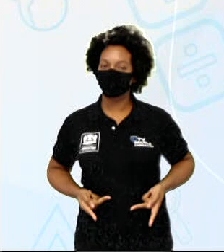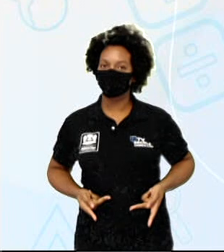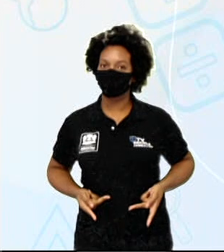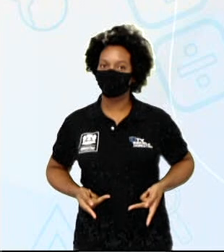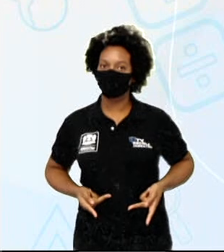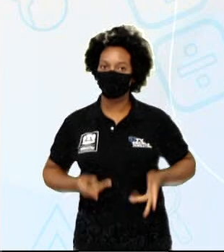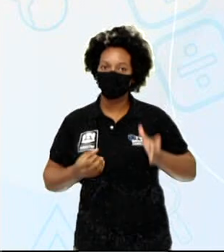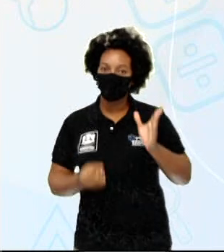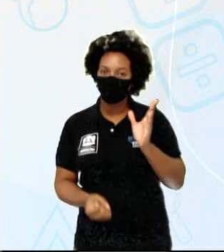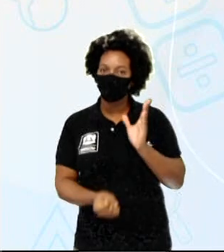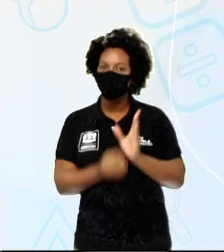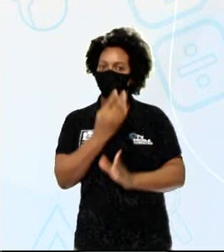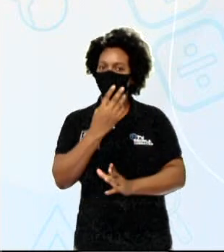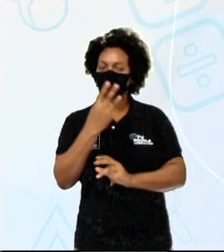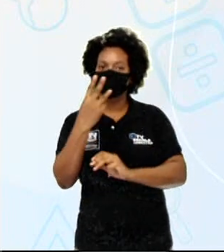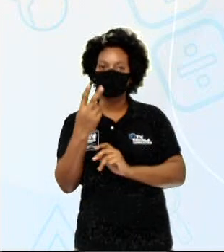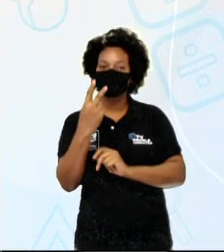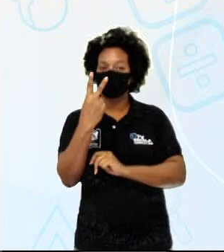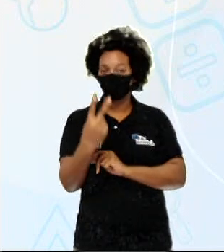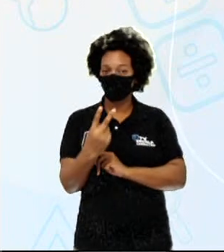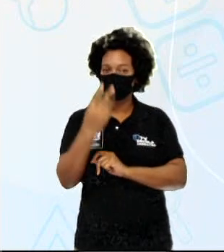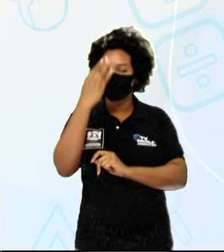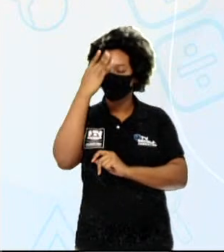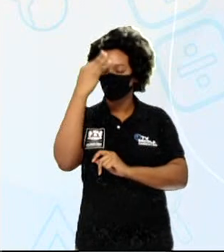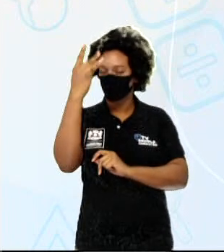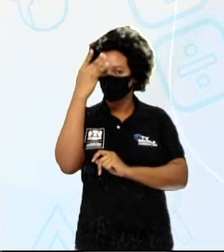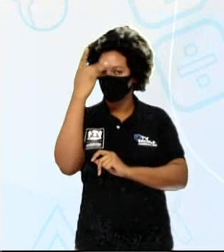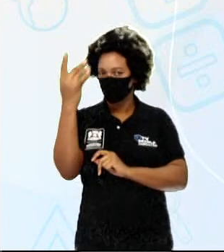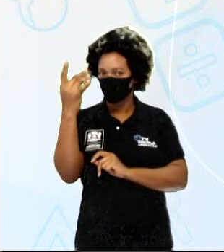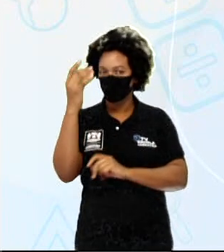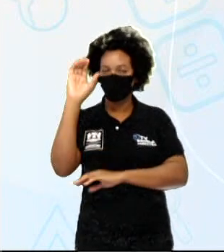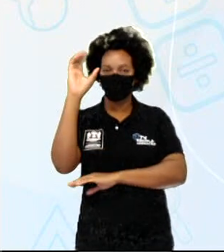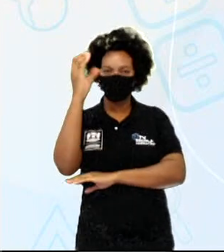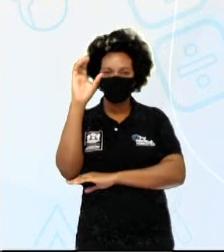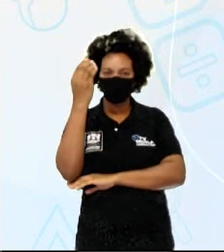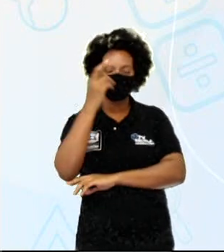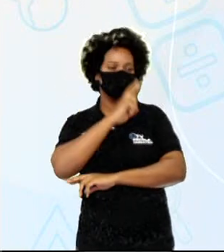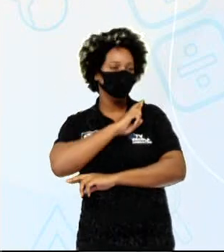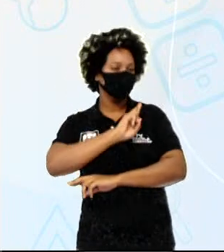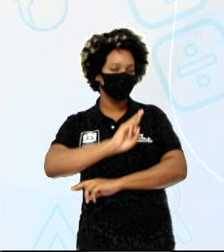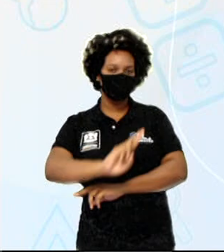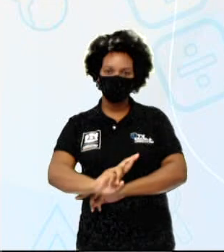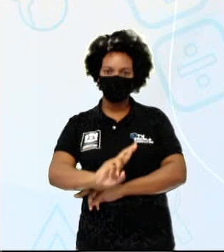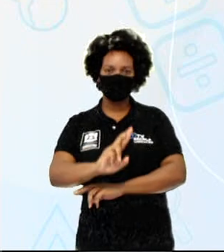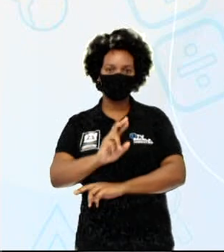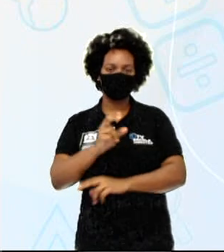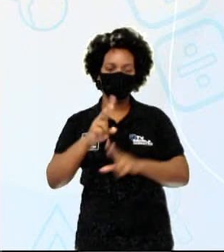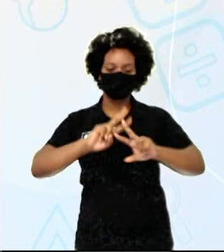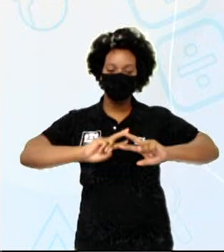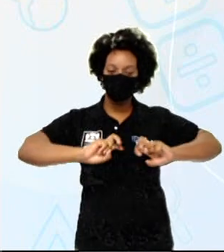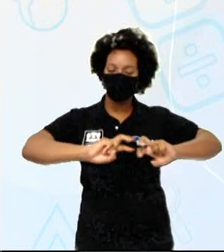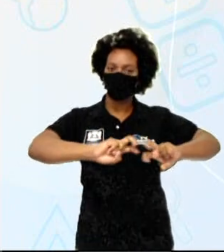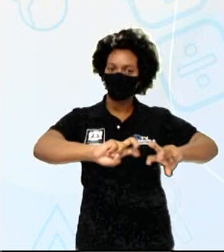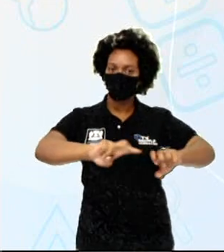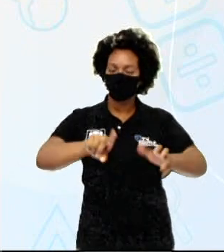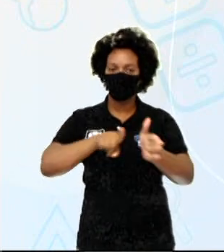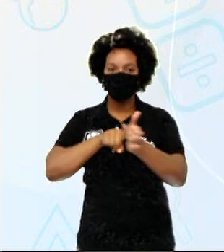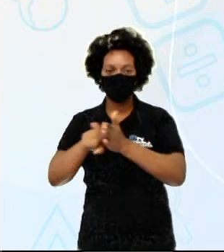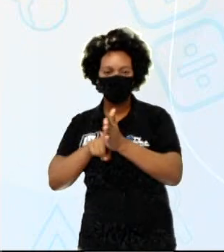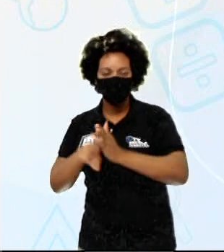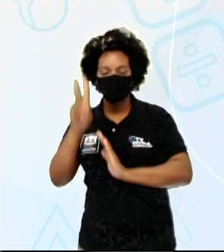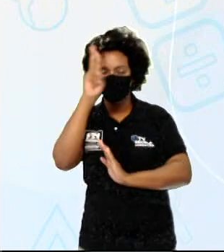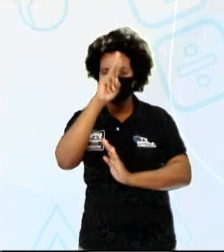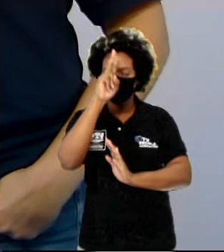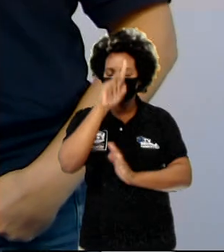Criou-se, então, duas teorias. Cientistas, religiosos, arqueólogos, historiadores,